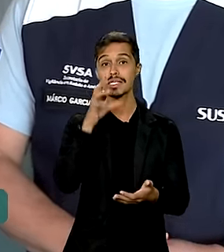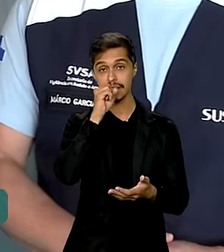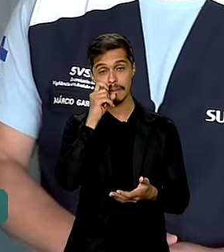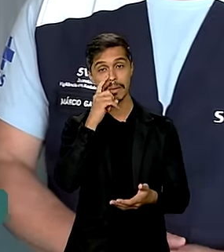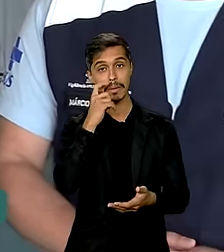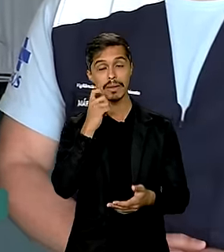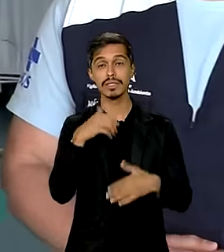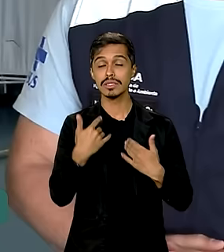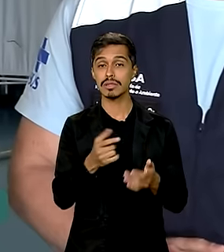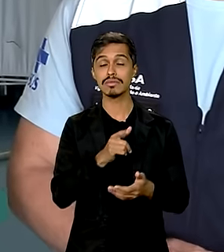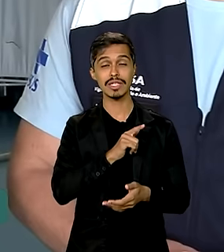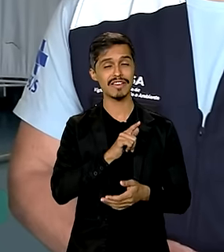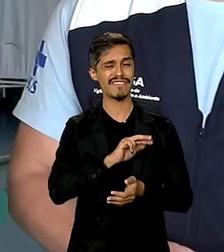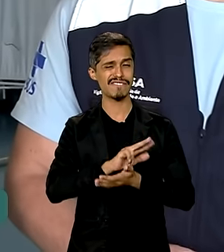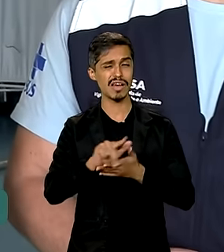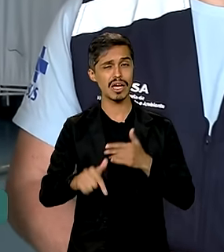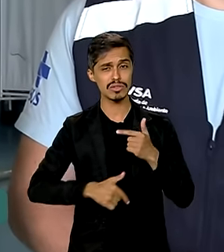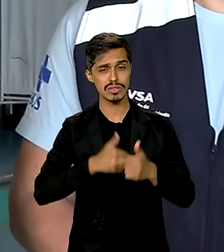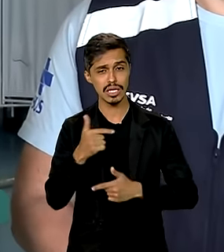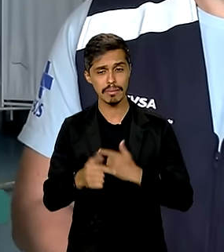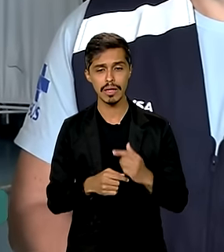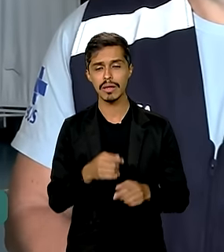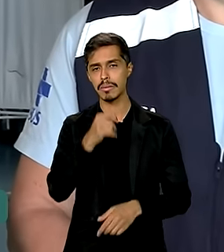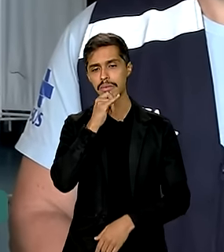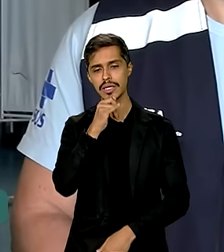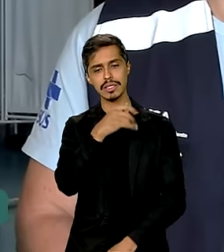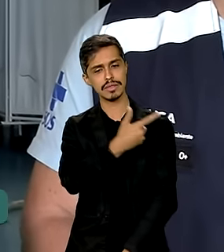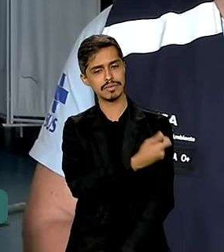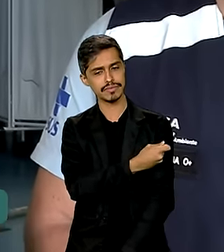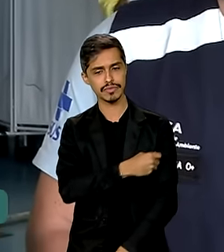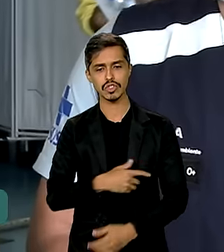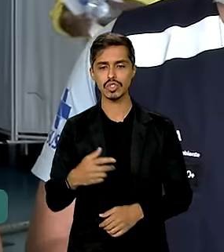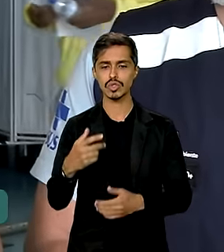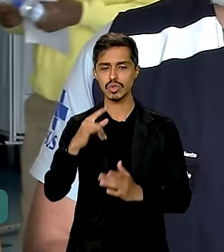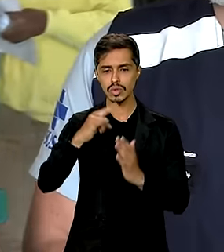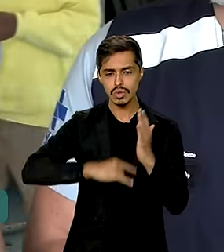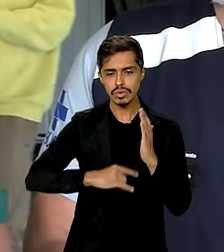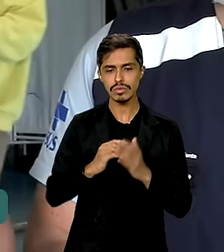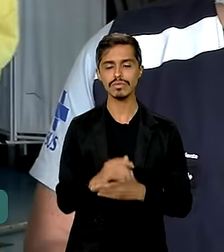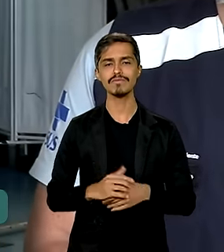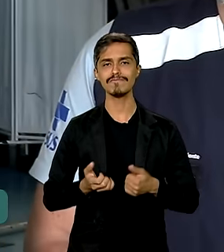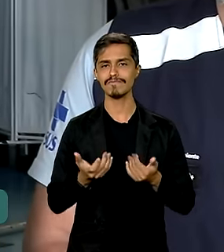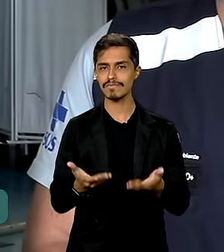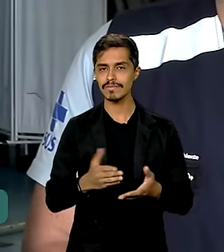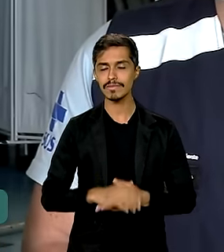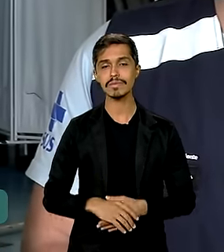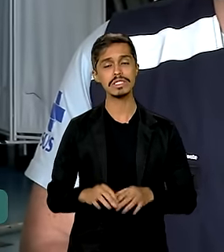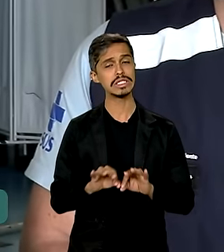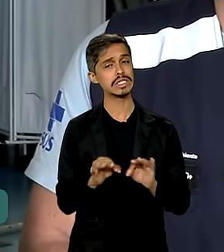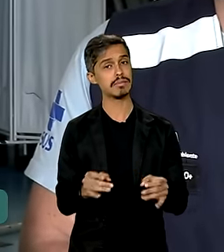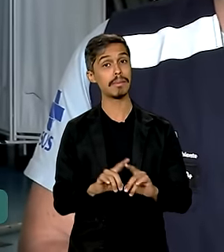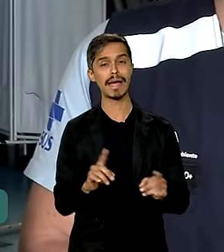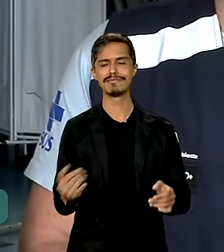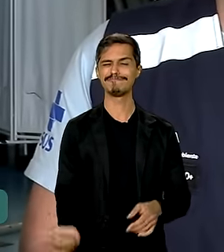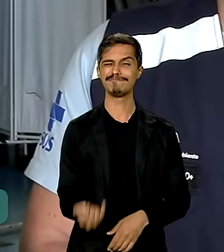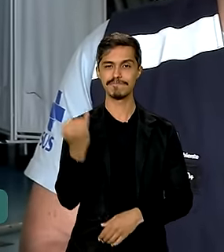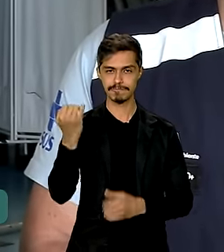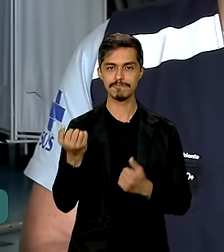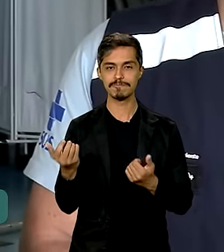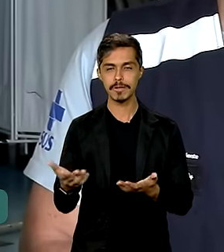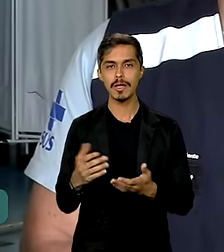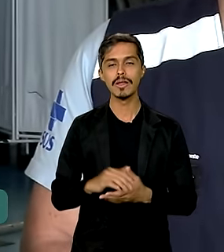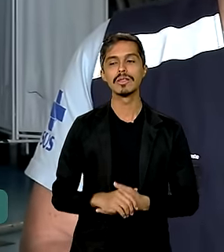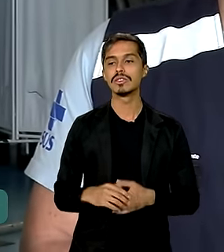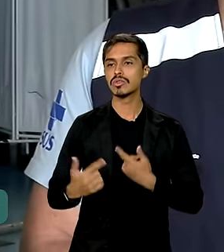São diversos serviços, como vacinação, documentação. São ações simples, mas fundamentais para o